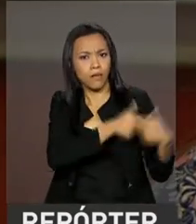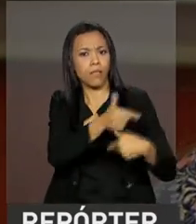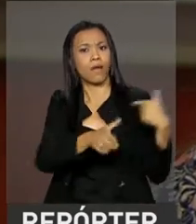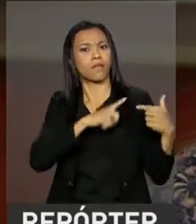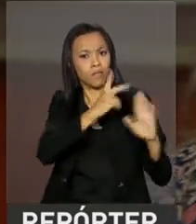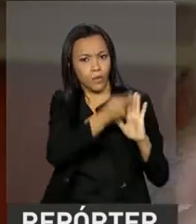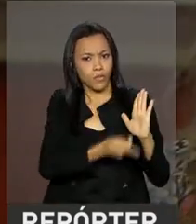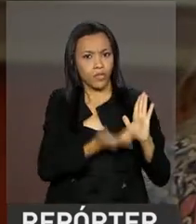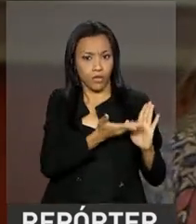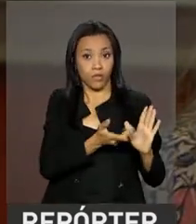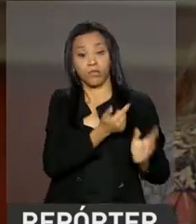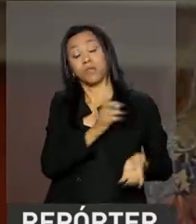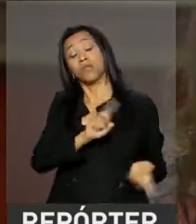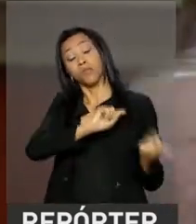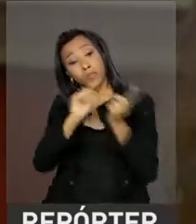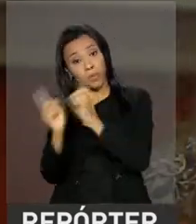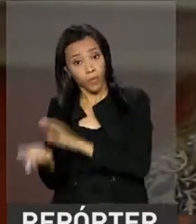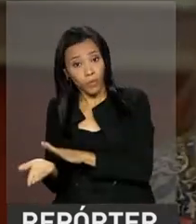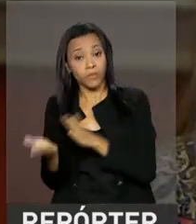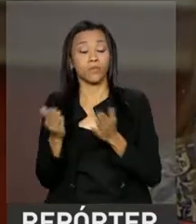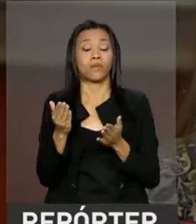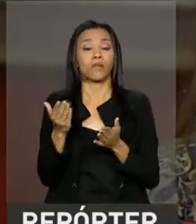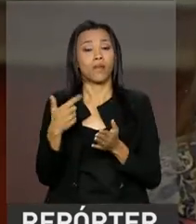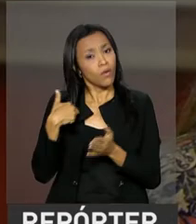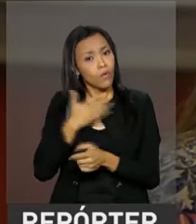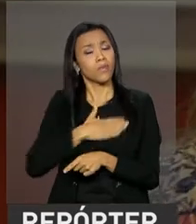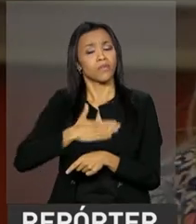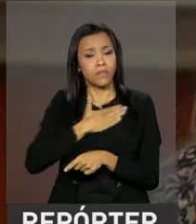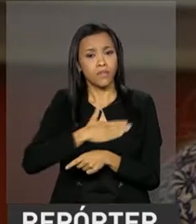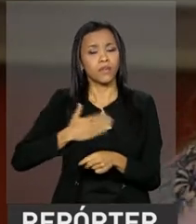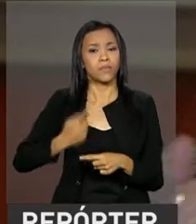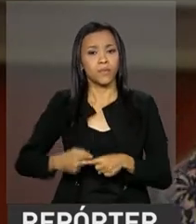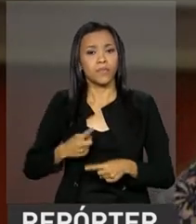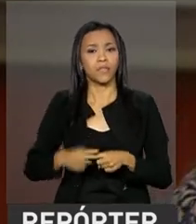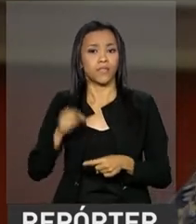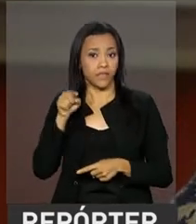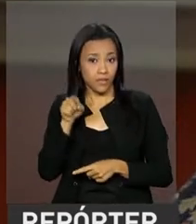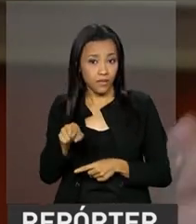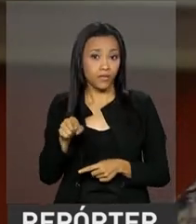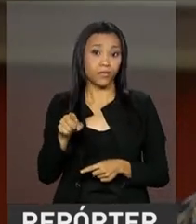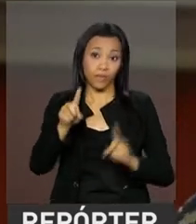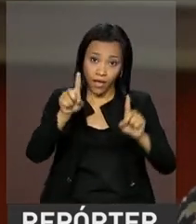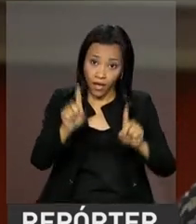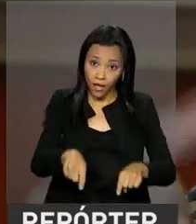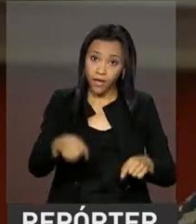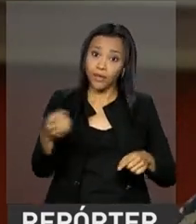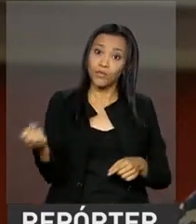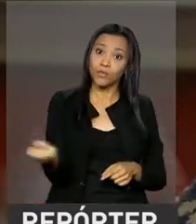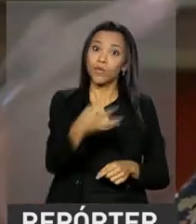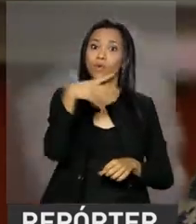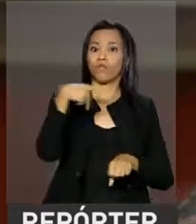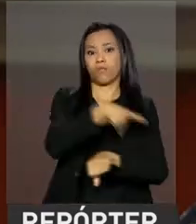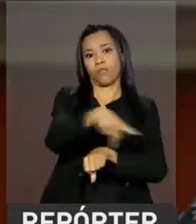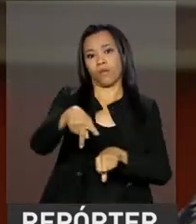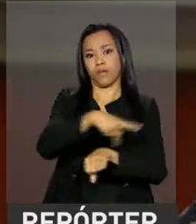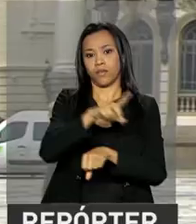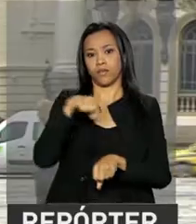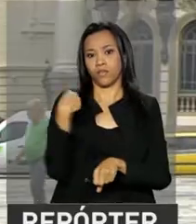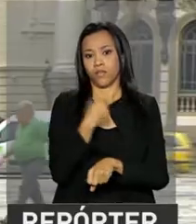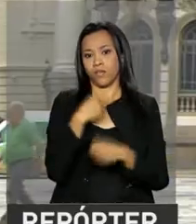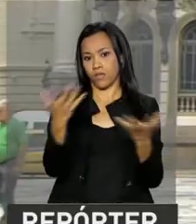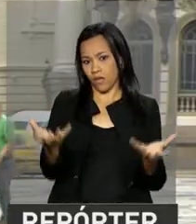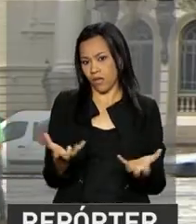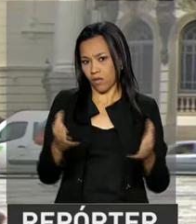projeto. E, por outro lado, eu gostei muito, porque isso faz parte do novo país que nós queremos.